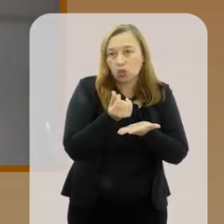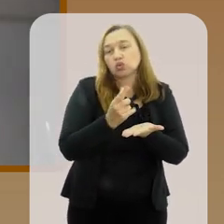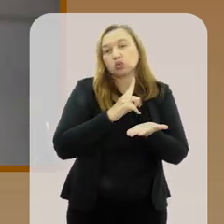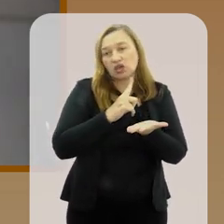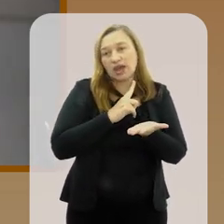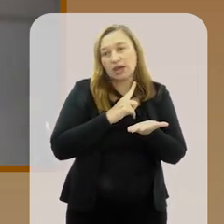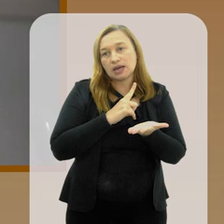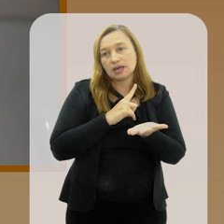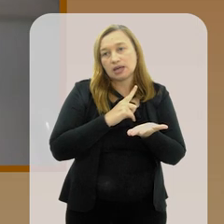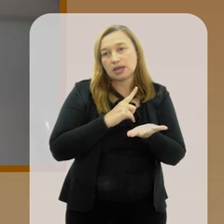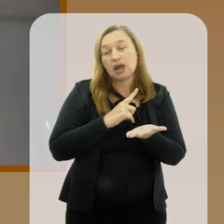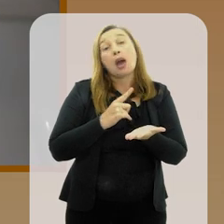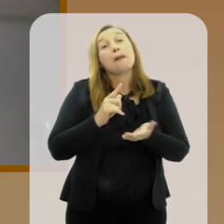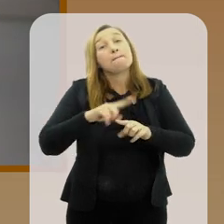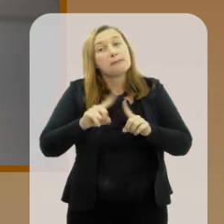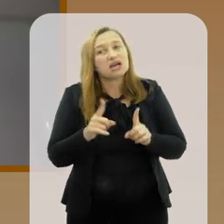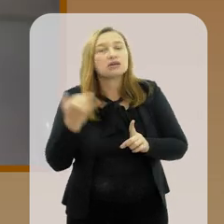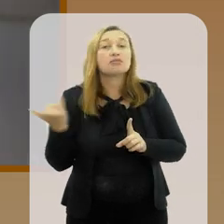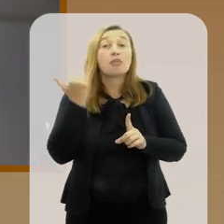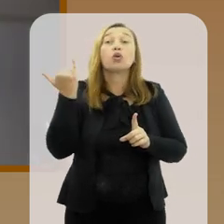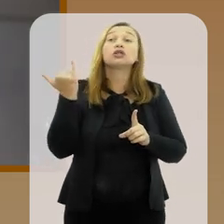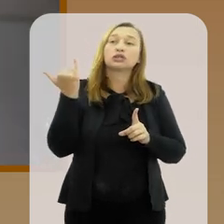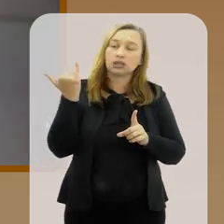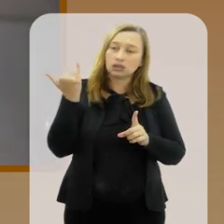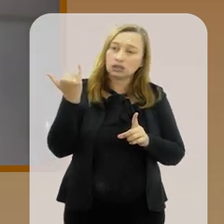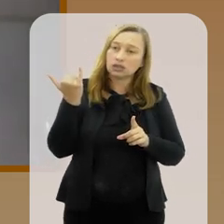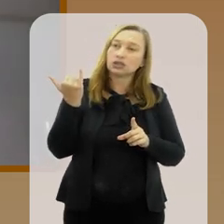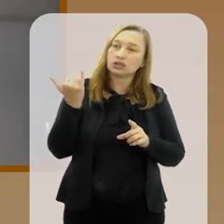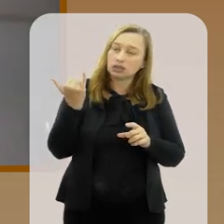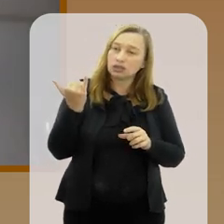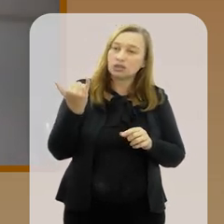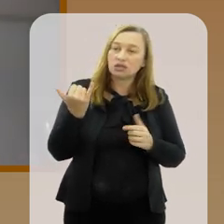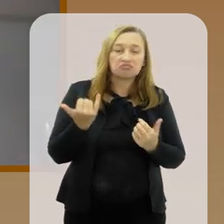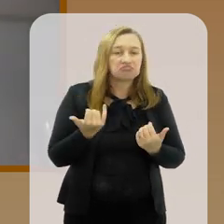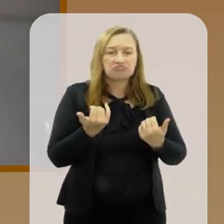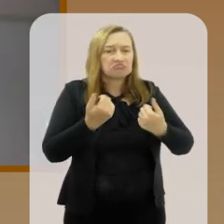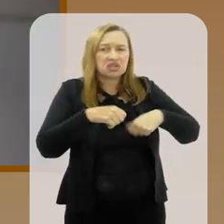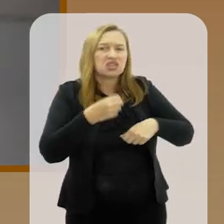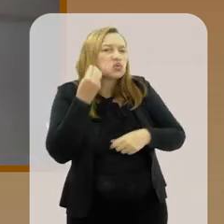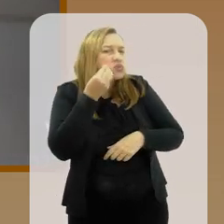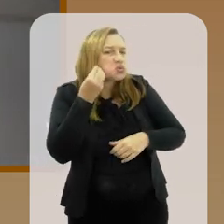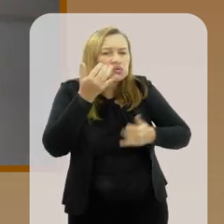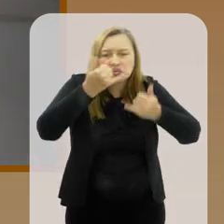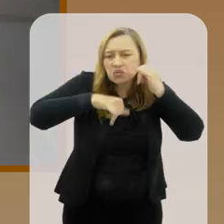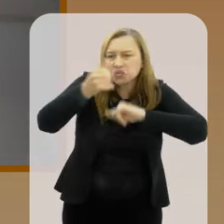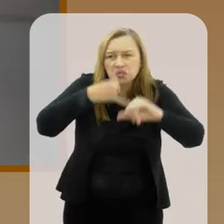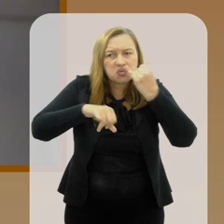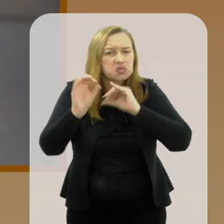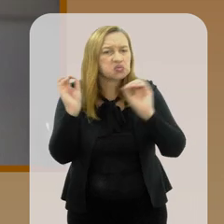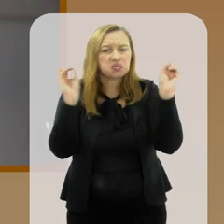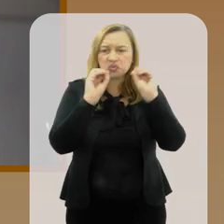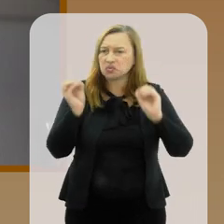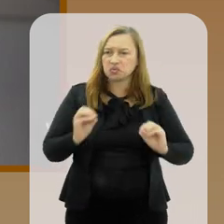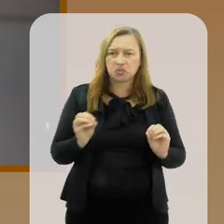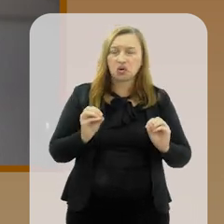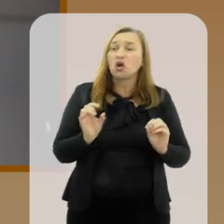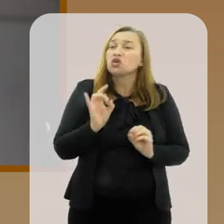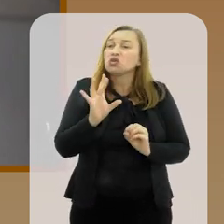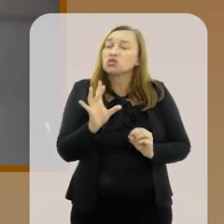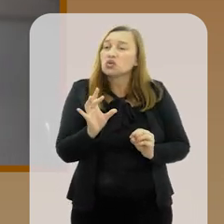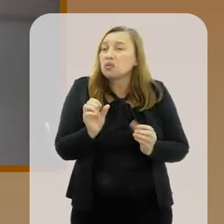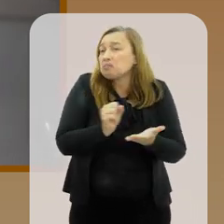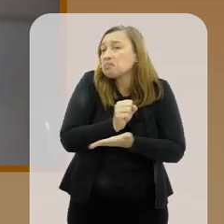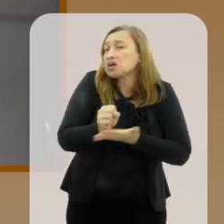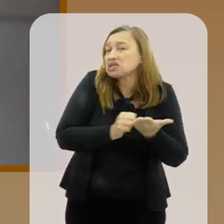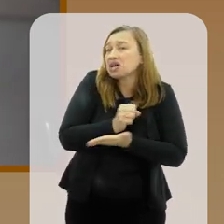poucos recursos mais recursos são úteis mas relativamente a gente normalmente não precisa fazer experimentos em laboratórios